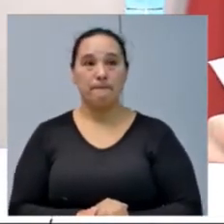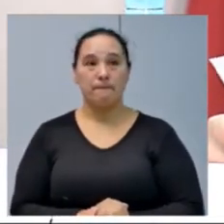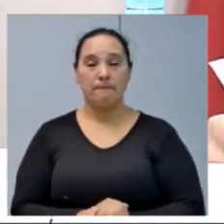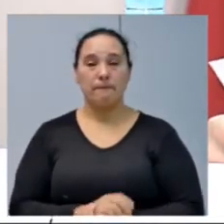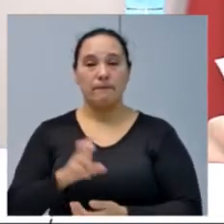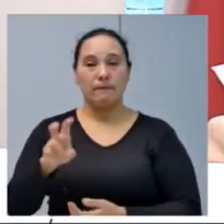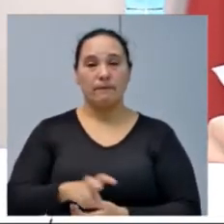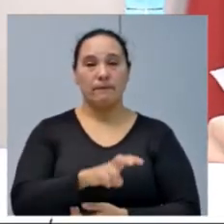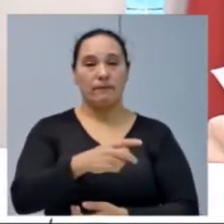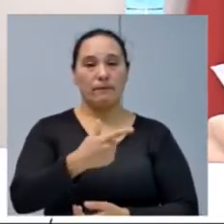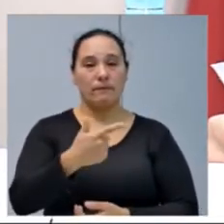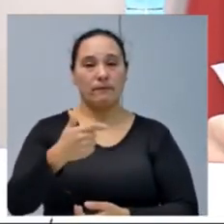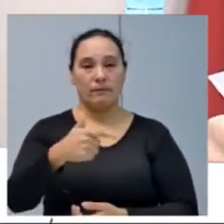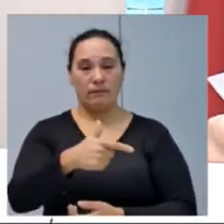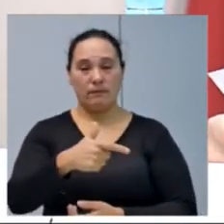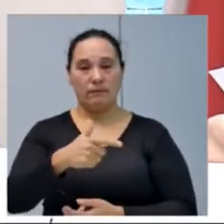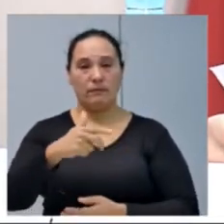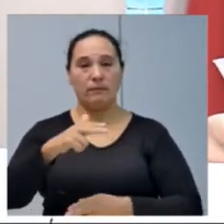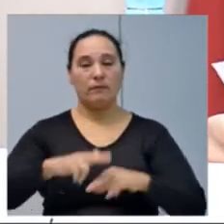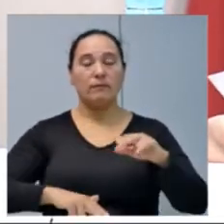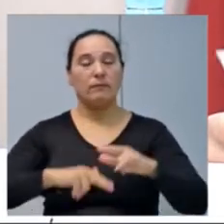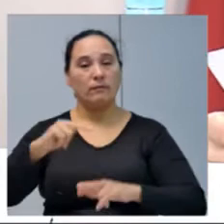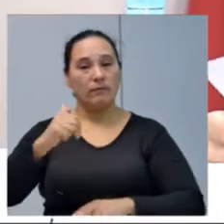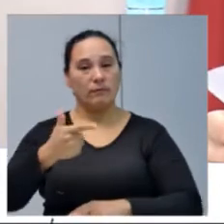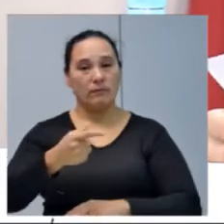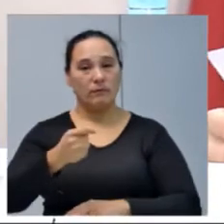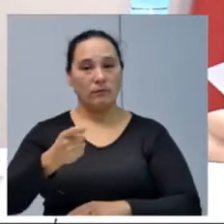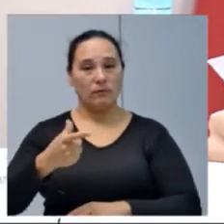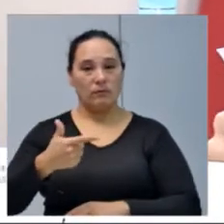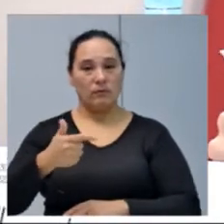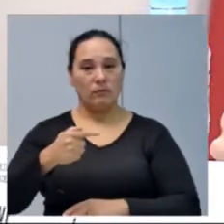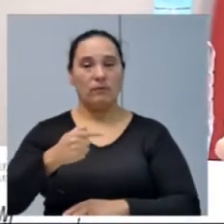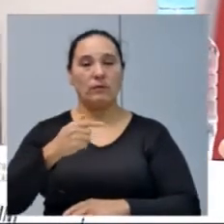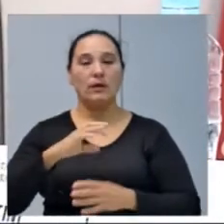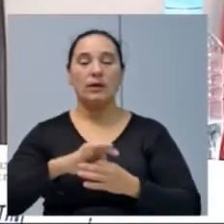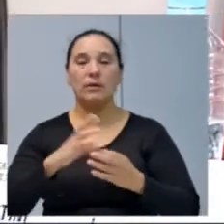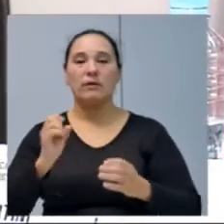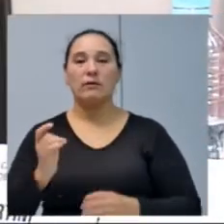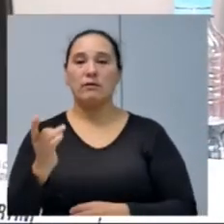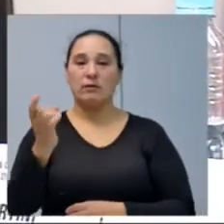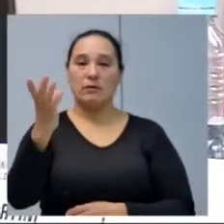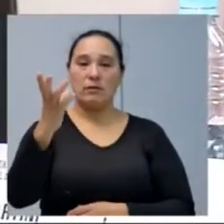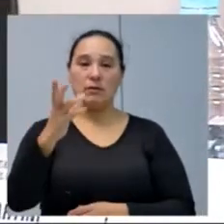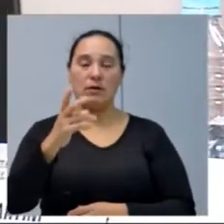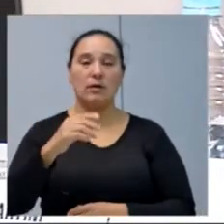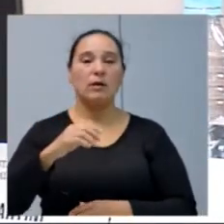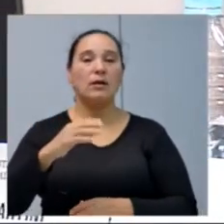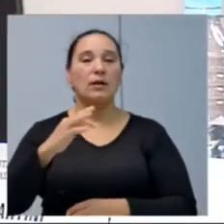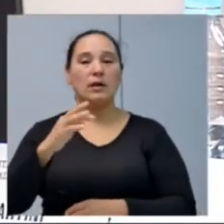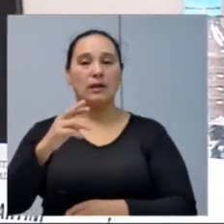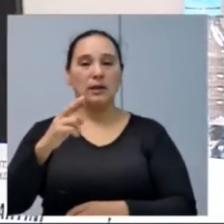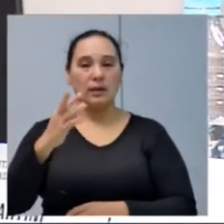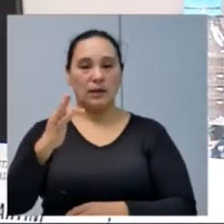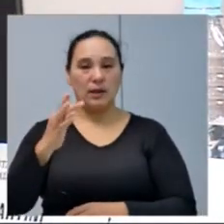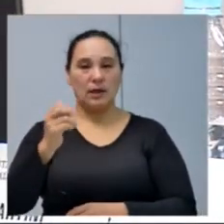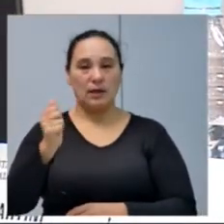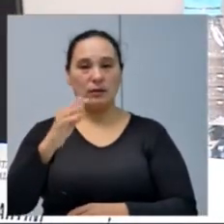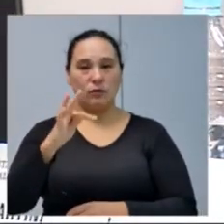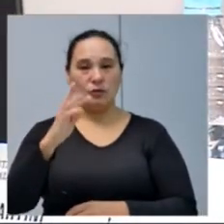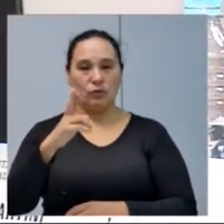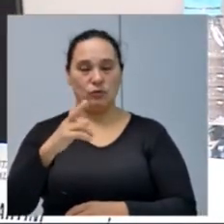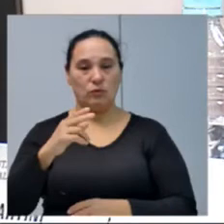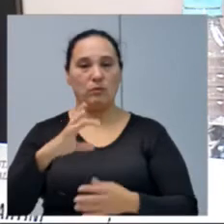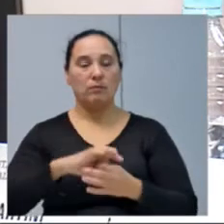Chancherê, 21 de junho de 2017. Solicitação de autorização para a viagem. João Paulo Menegate, vem requerer autorização para